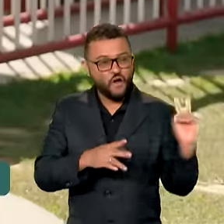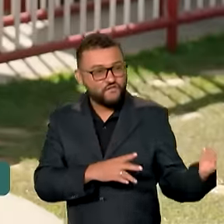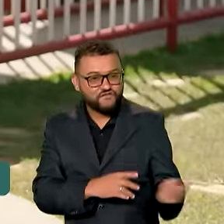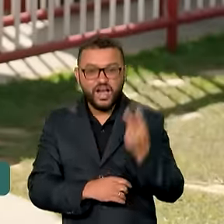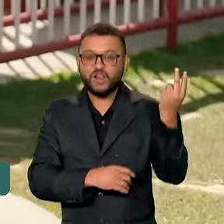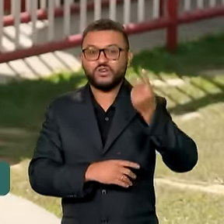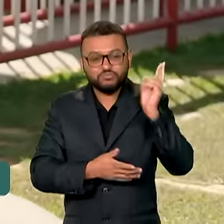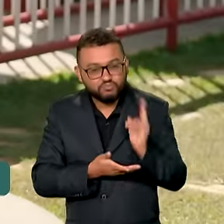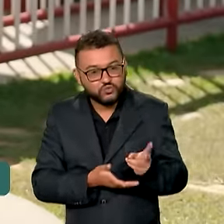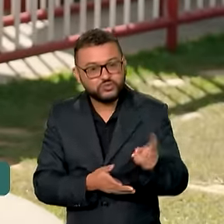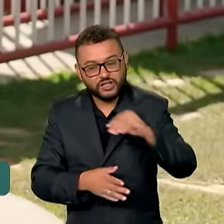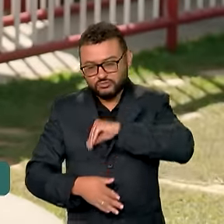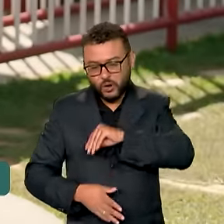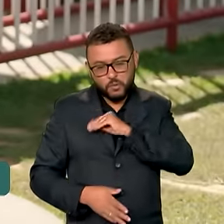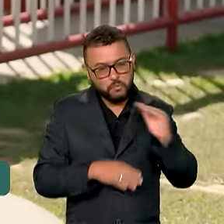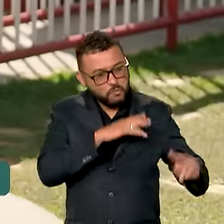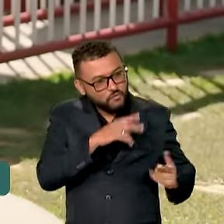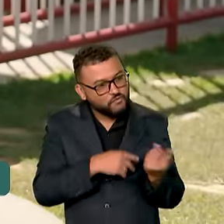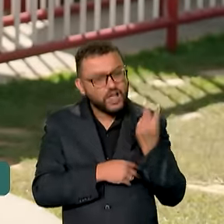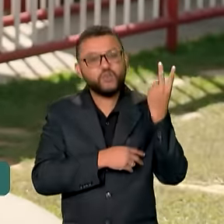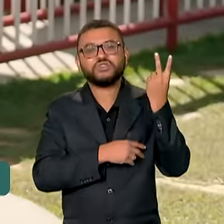permanente do salário mínimo.